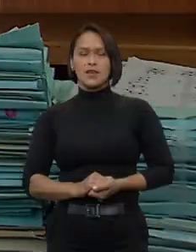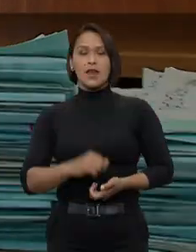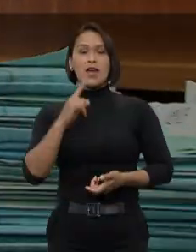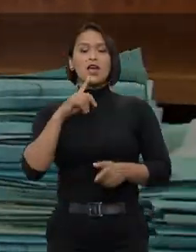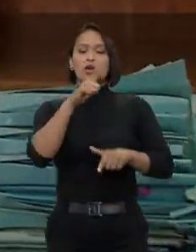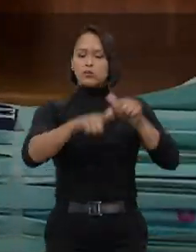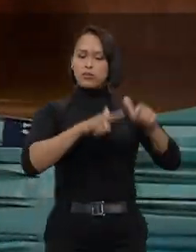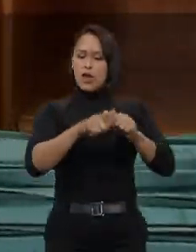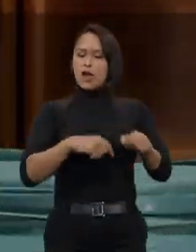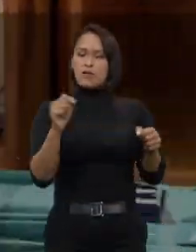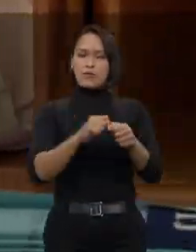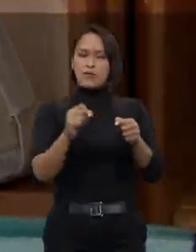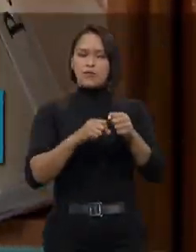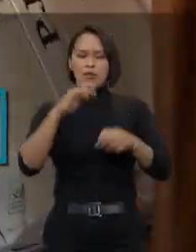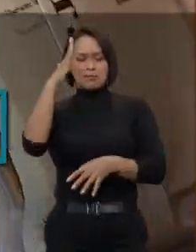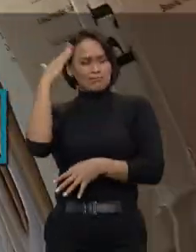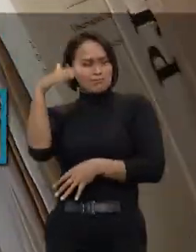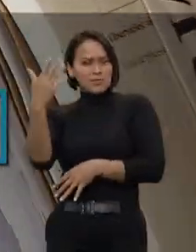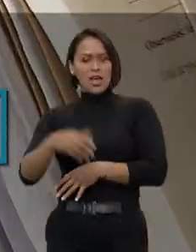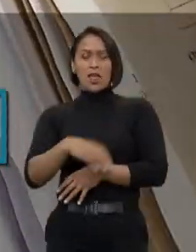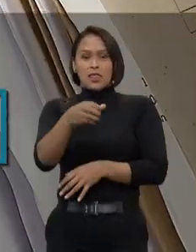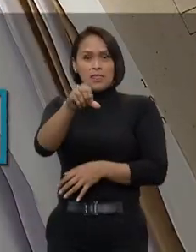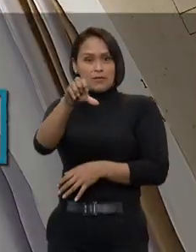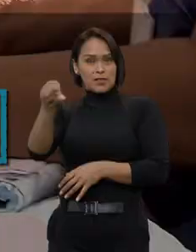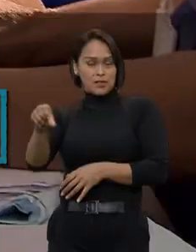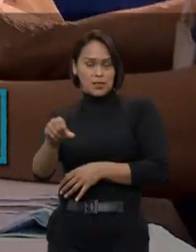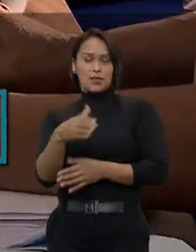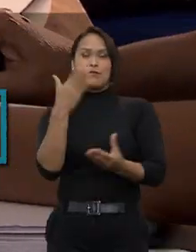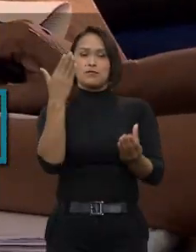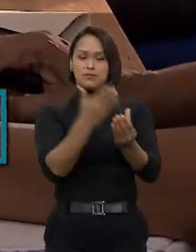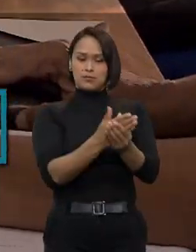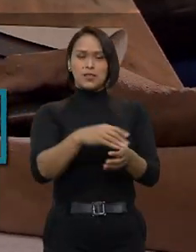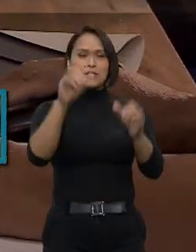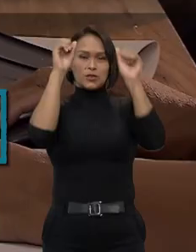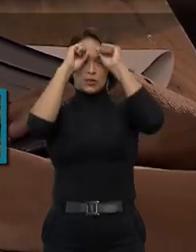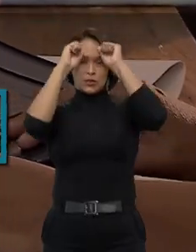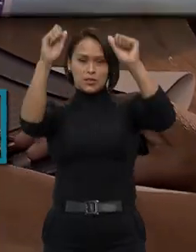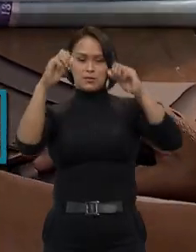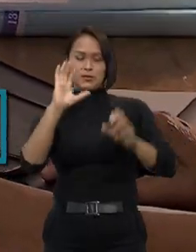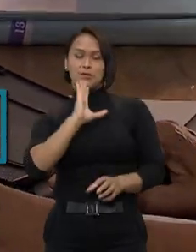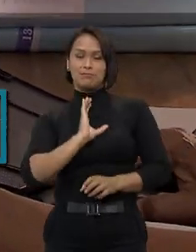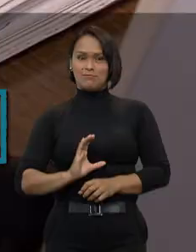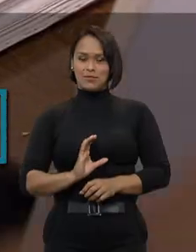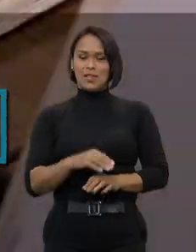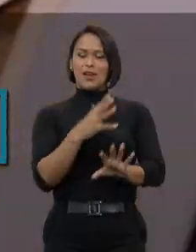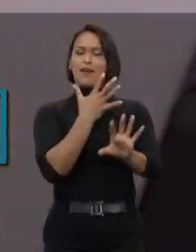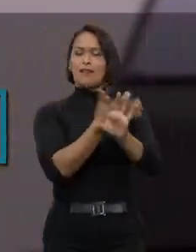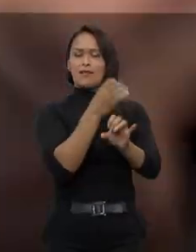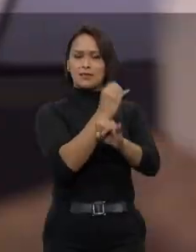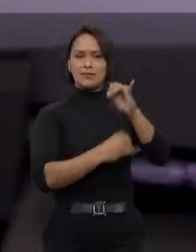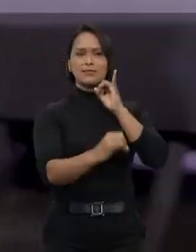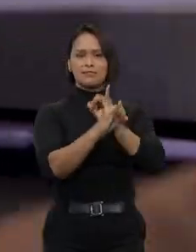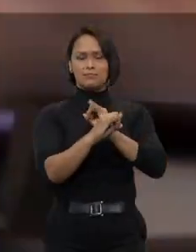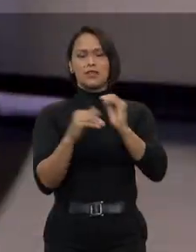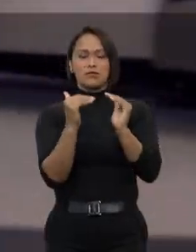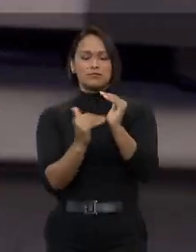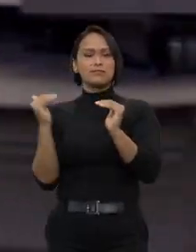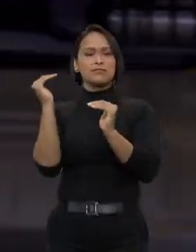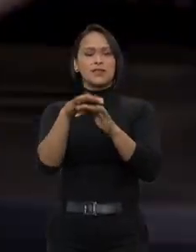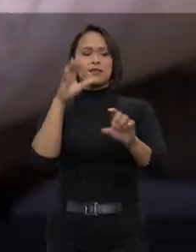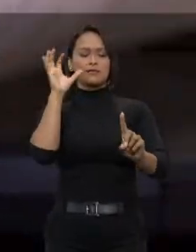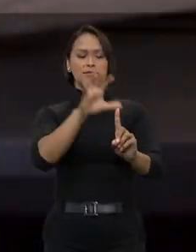E a missão foi cumprida. 99% dos processos do Tribunal da Cidadania estão no formato eletrônico.